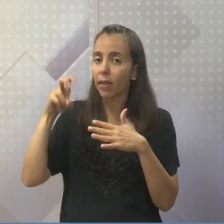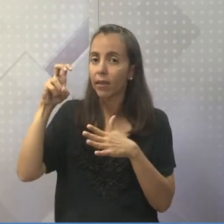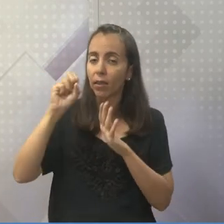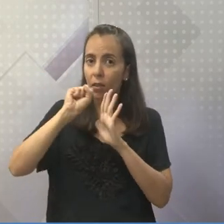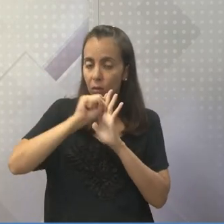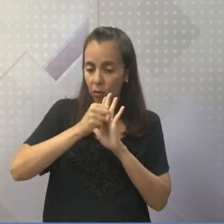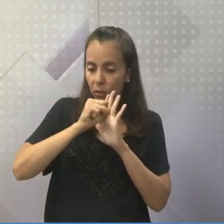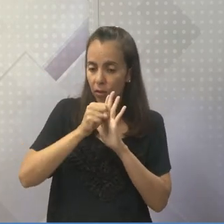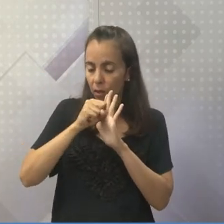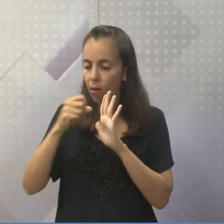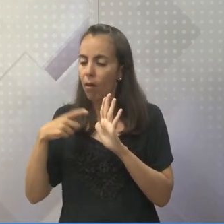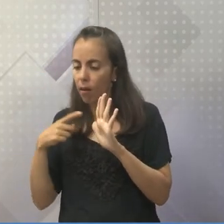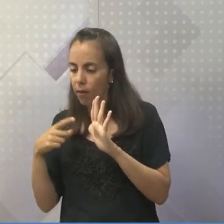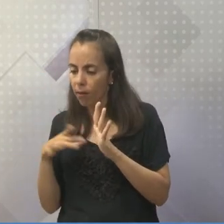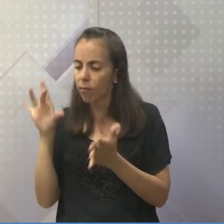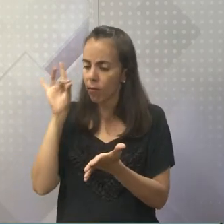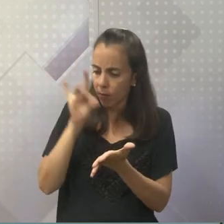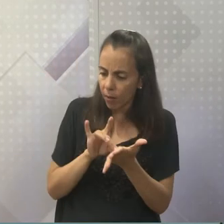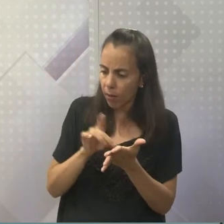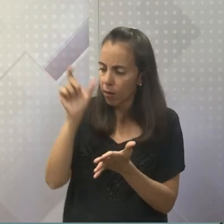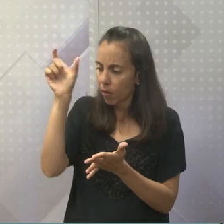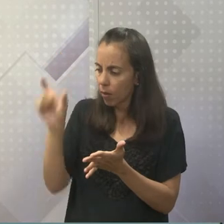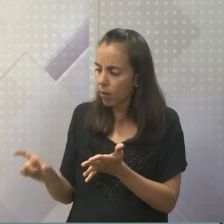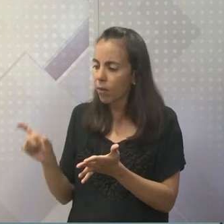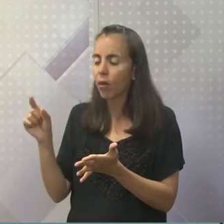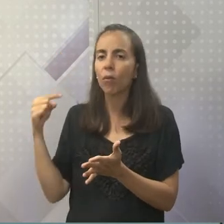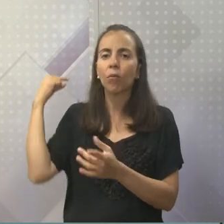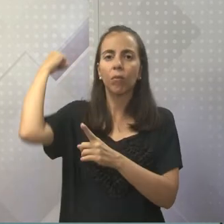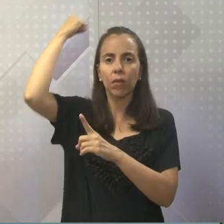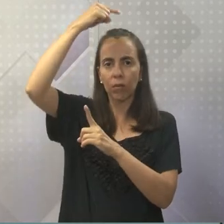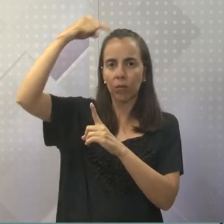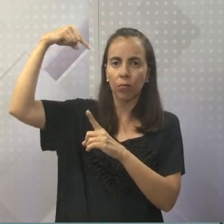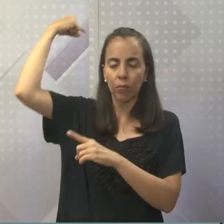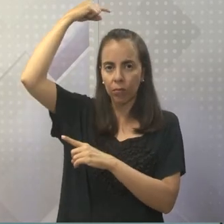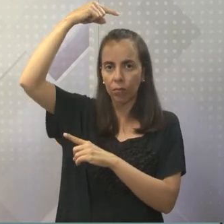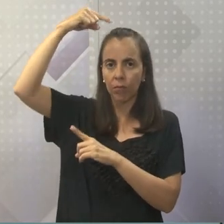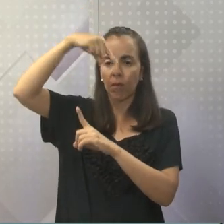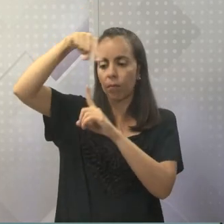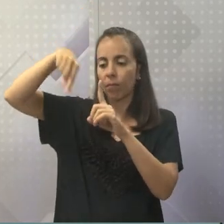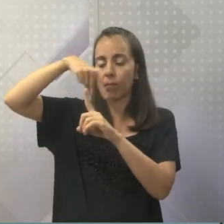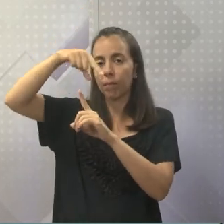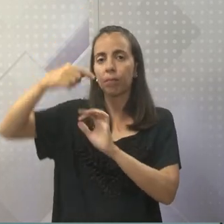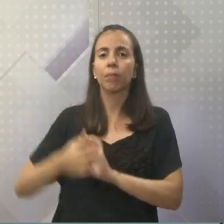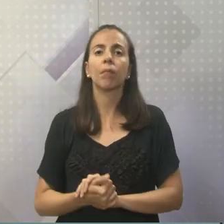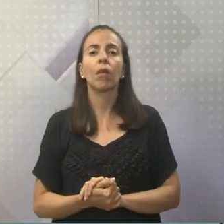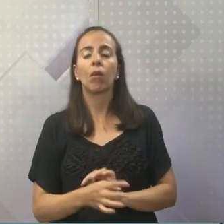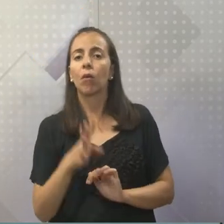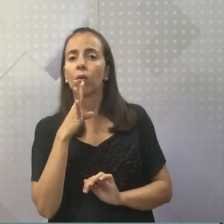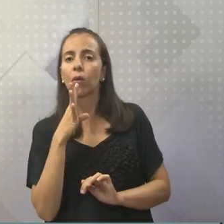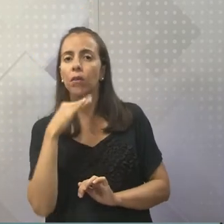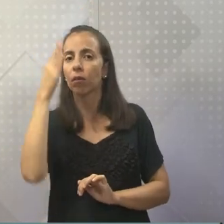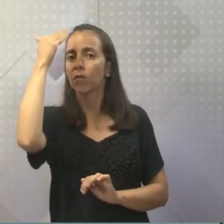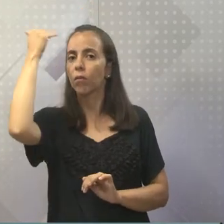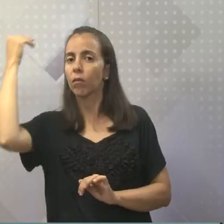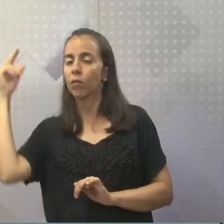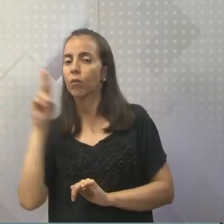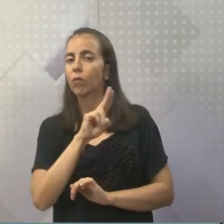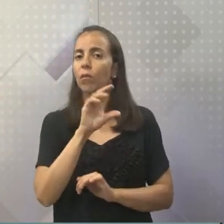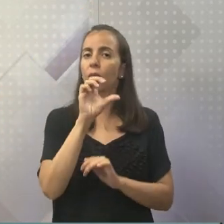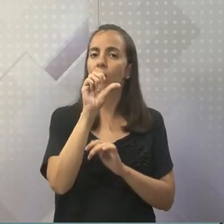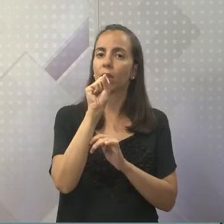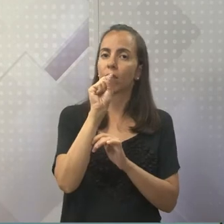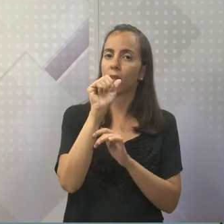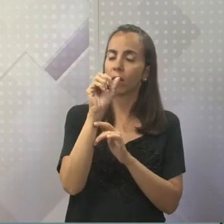Igreja Católica reconhecesse ele como santo. Daí, ele passou a ser conhecido como São Nicolau.